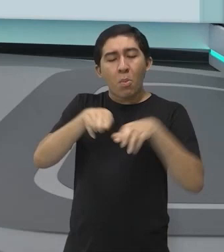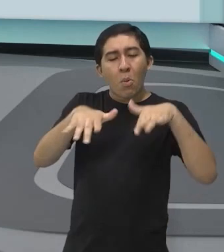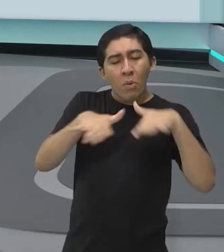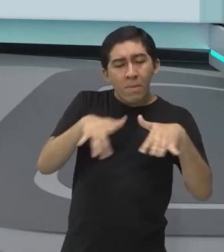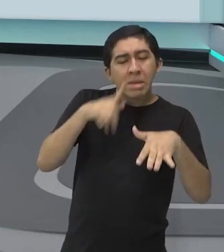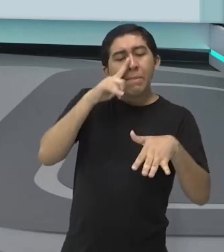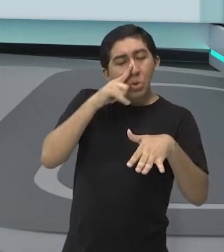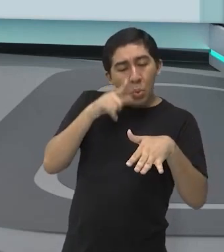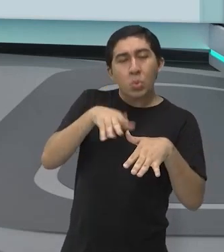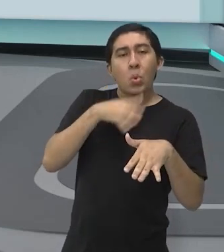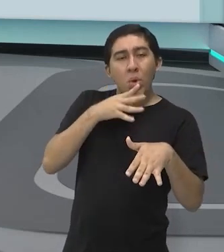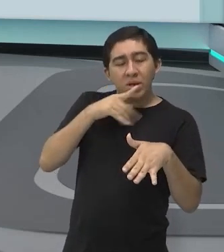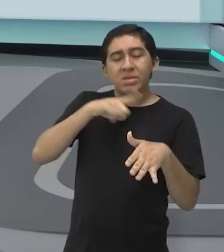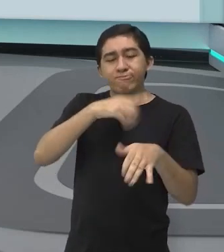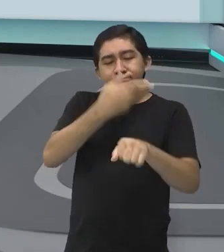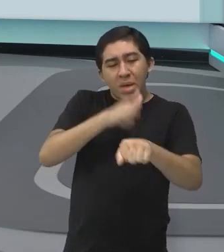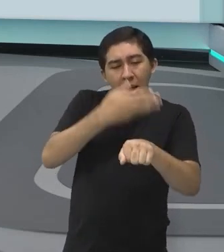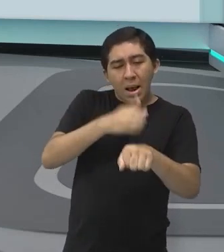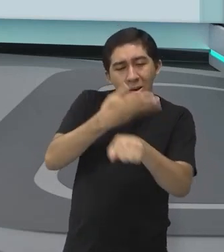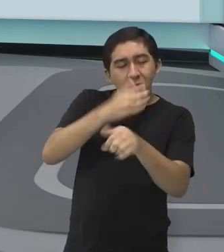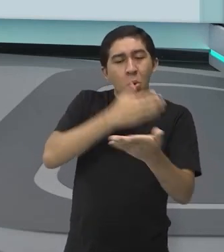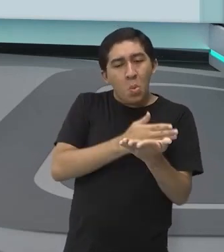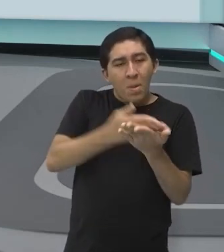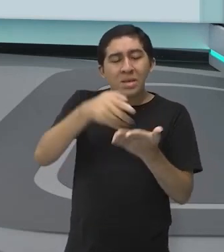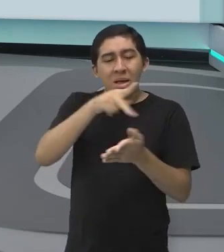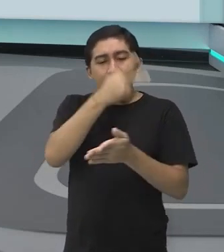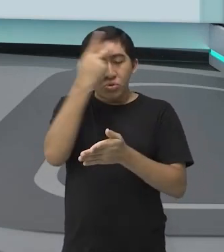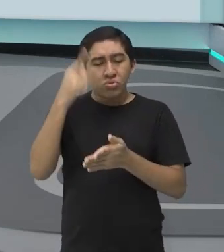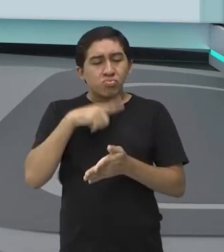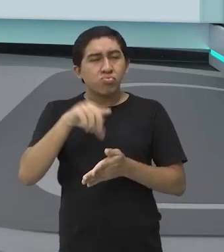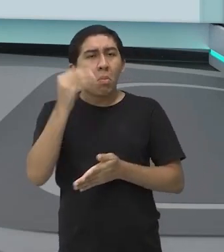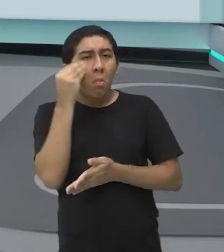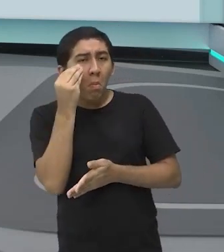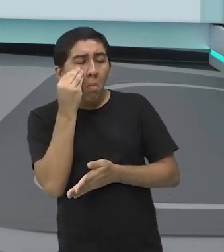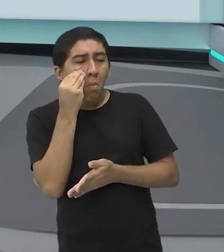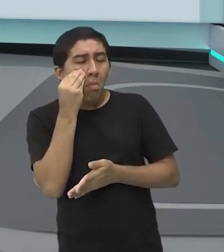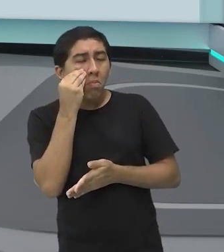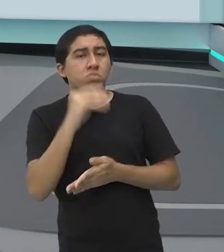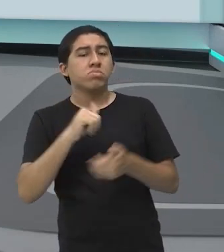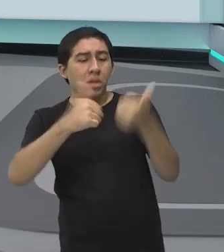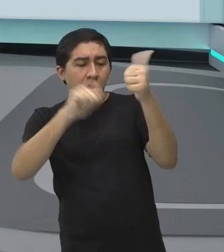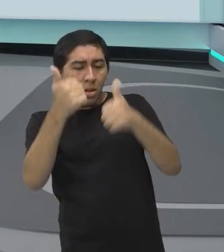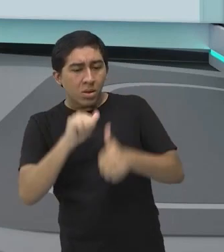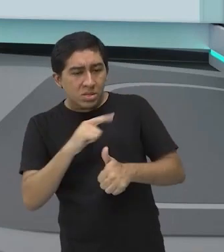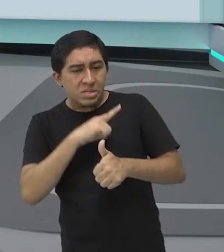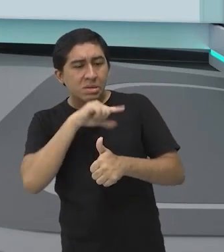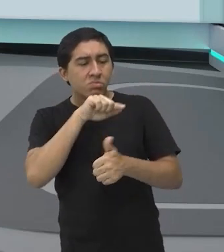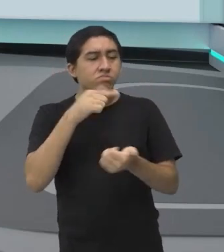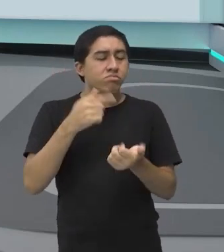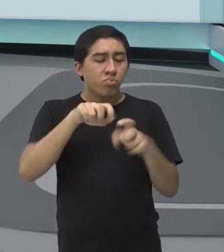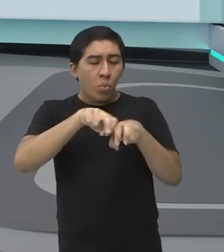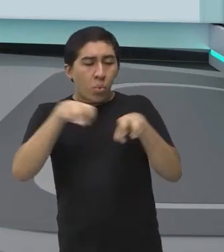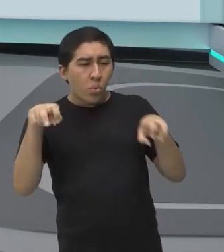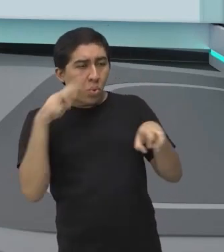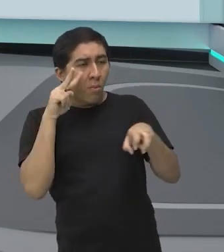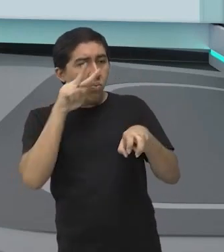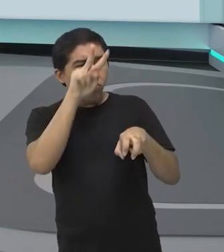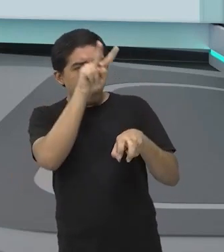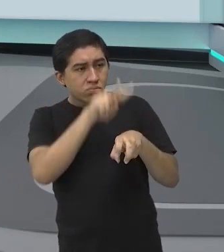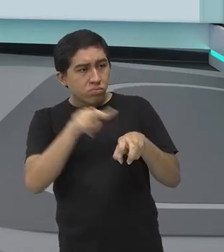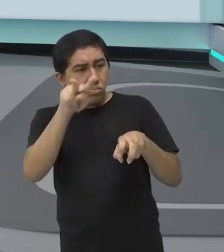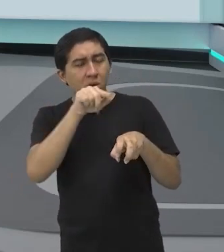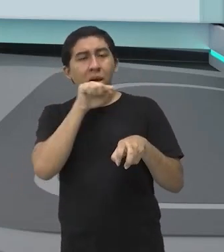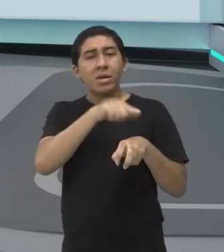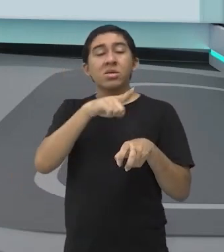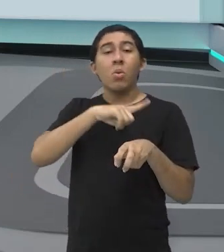aqueles que estão assistindo. E ele vai precisar realizar diversas manobras, com bastante